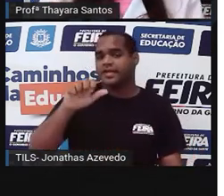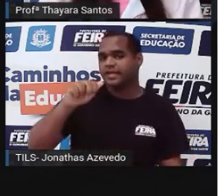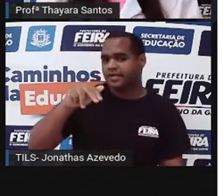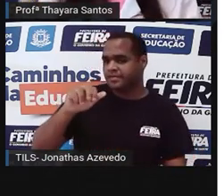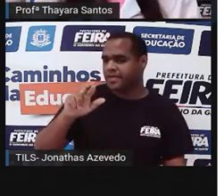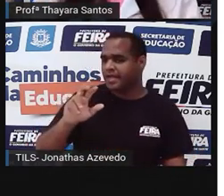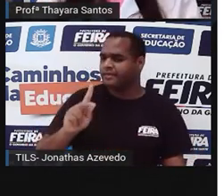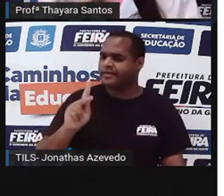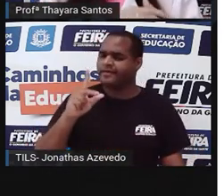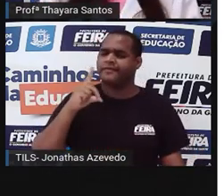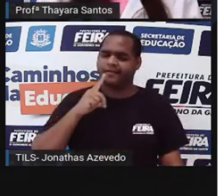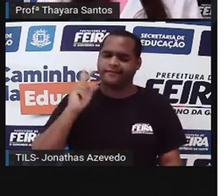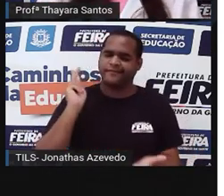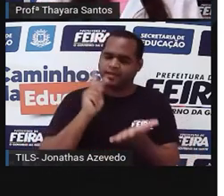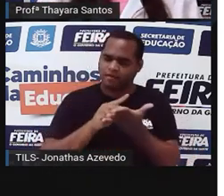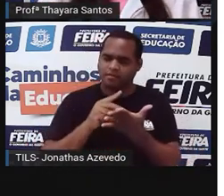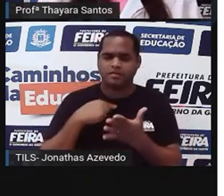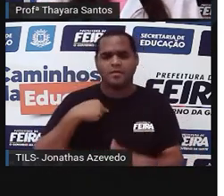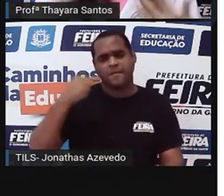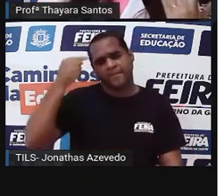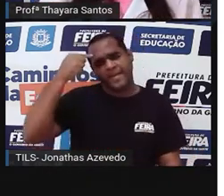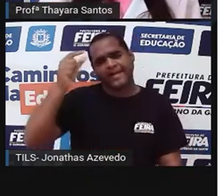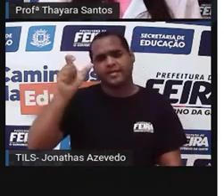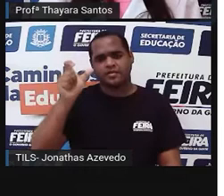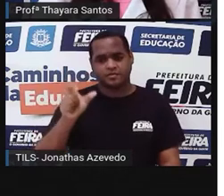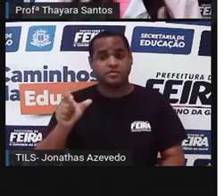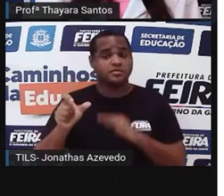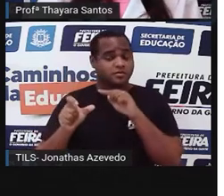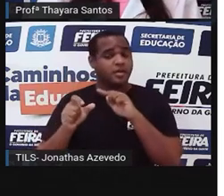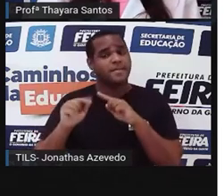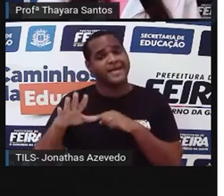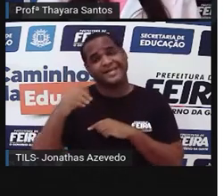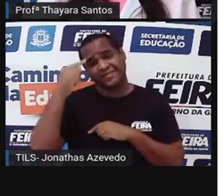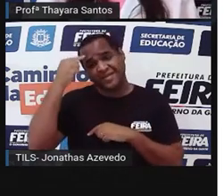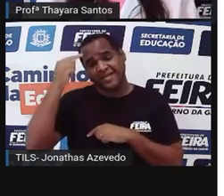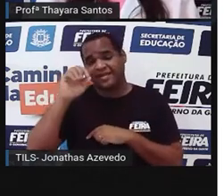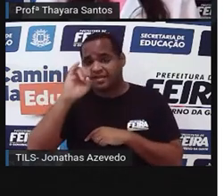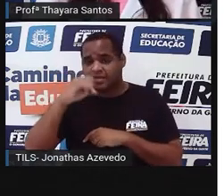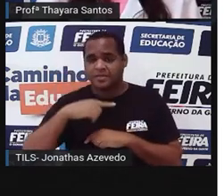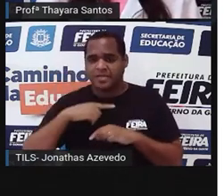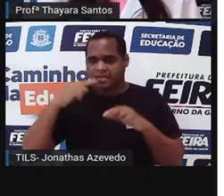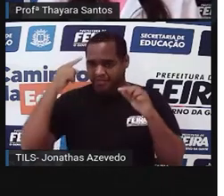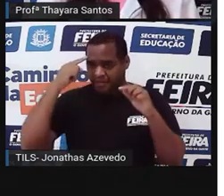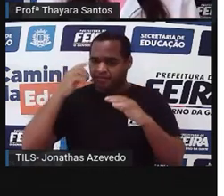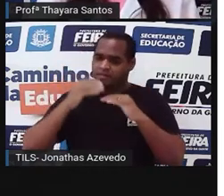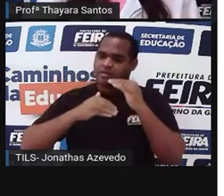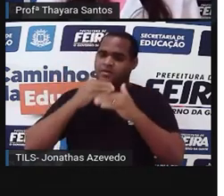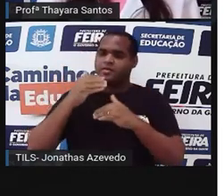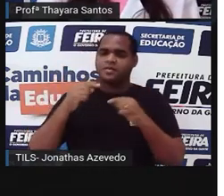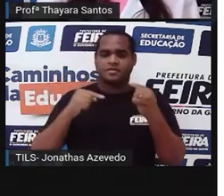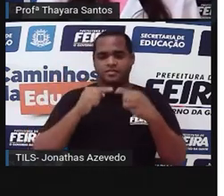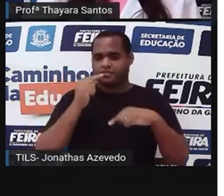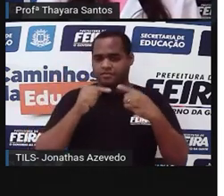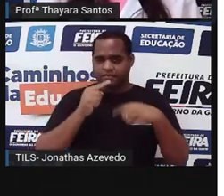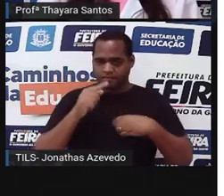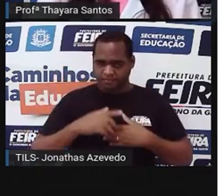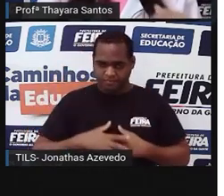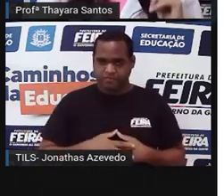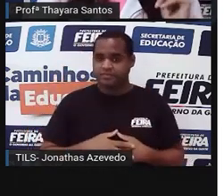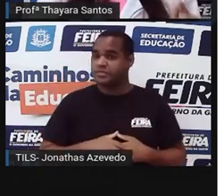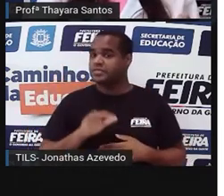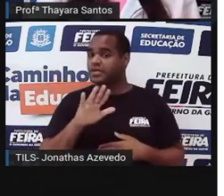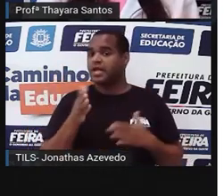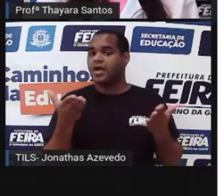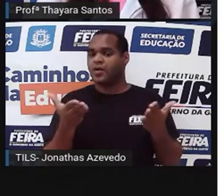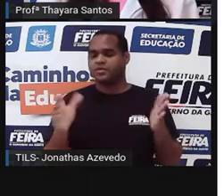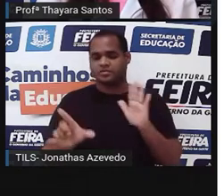fundo de verdade, se a gente pensar na fisiologia, mas se a gente pensar na evolução, ela não se aplica. Agora, a